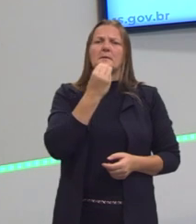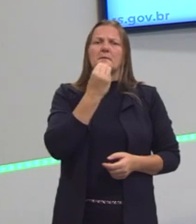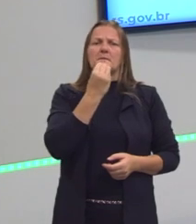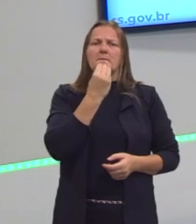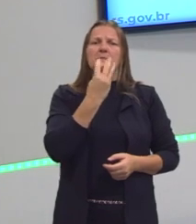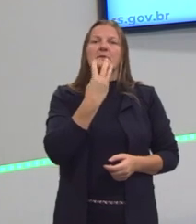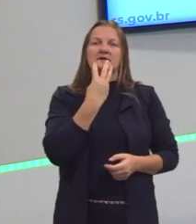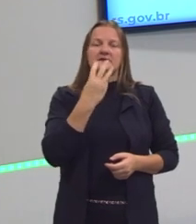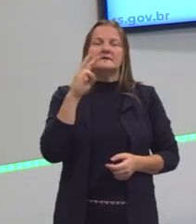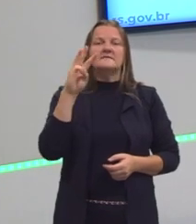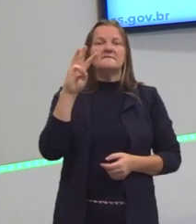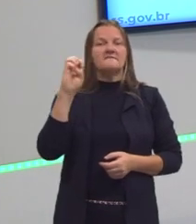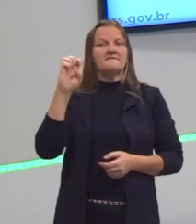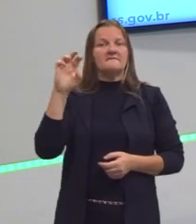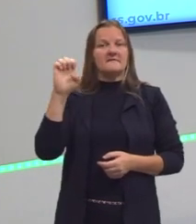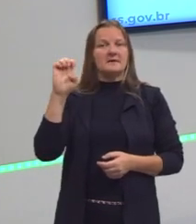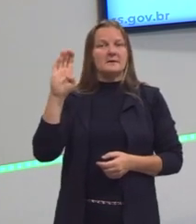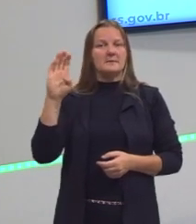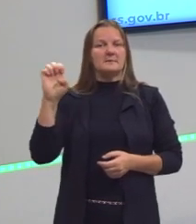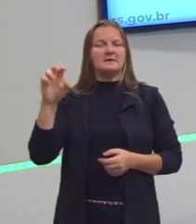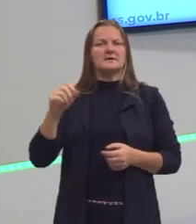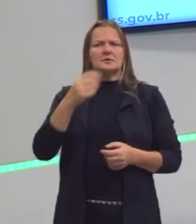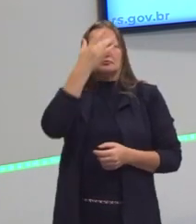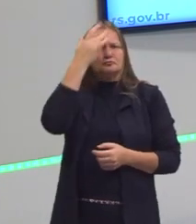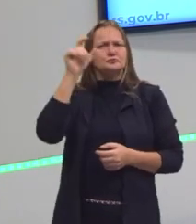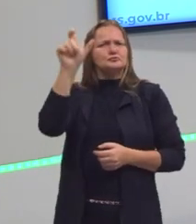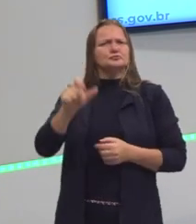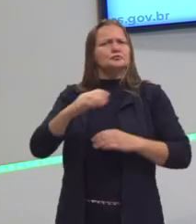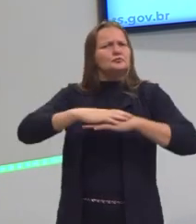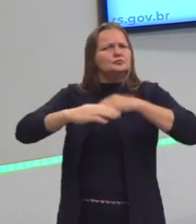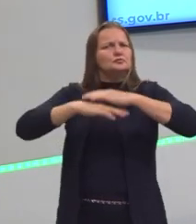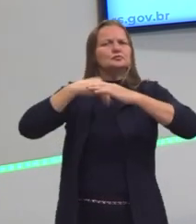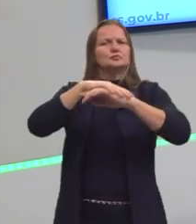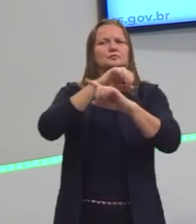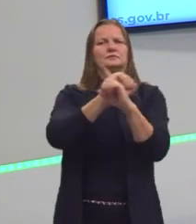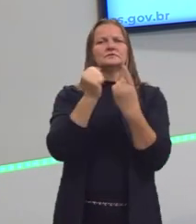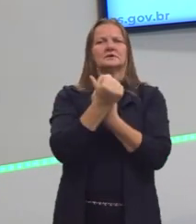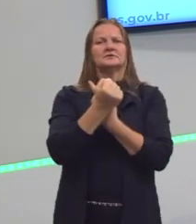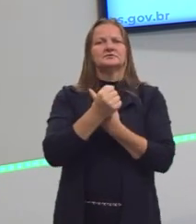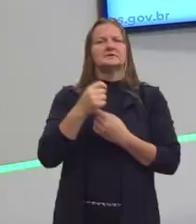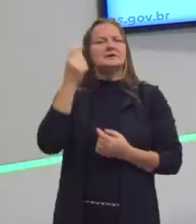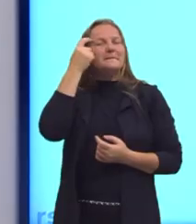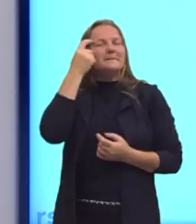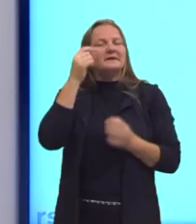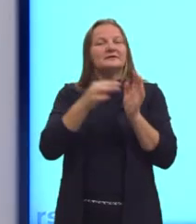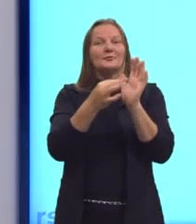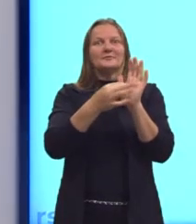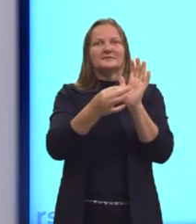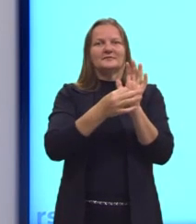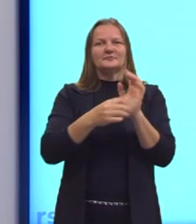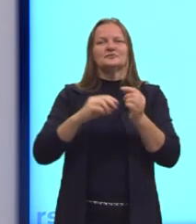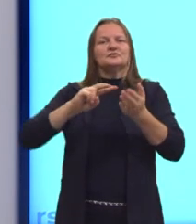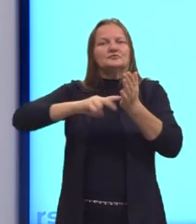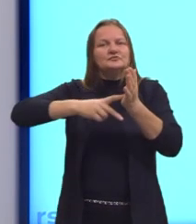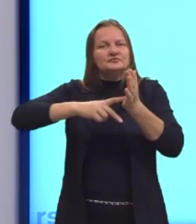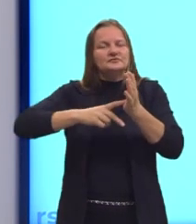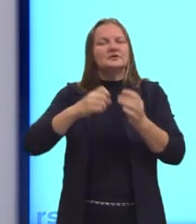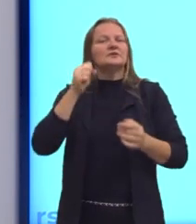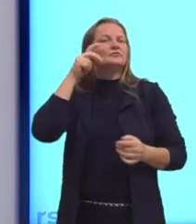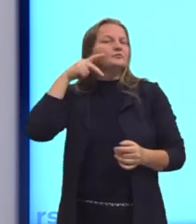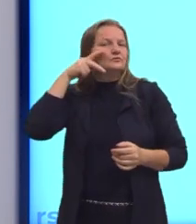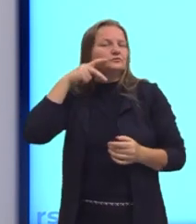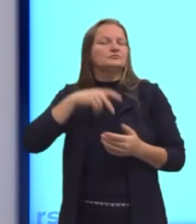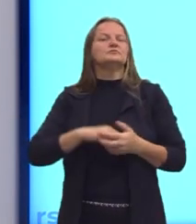constroem, a ação dos indivíduos que constroem a sociedade. E, portanto, ele vê nos partidos, sejam eles sindicatos, agremiações,